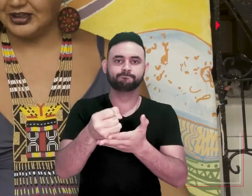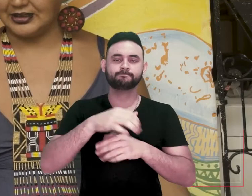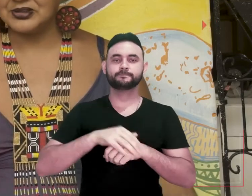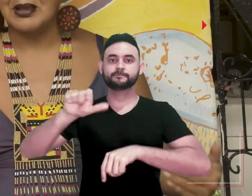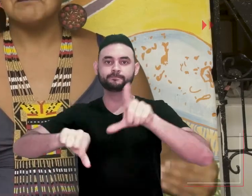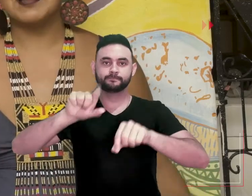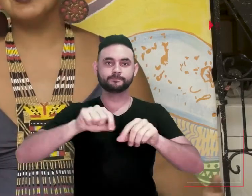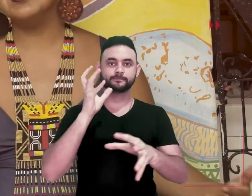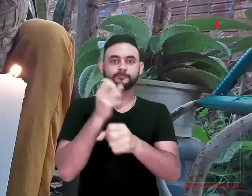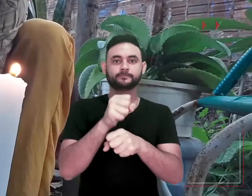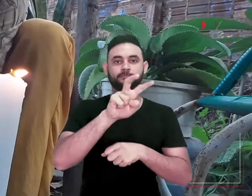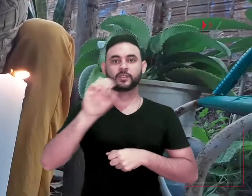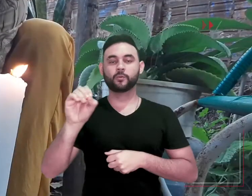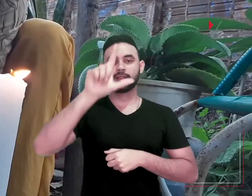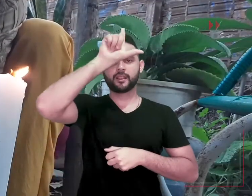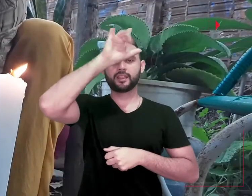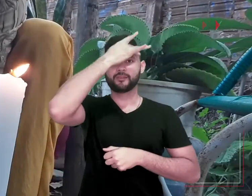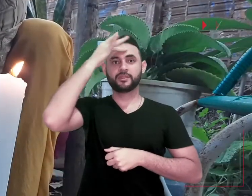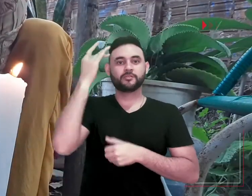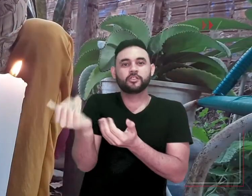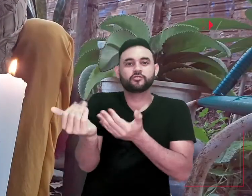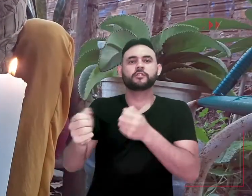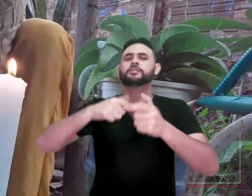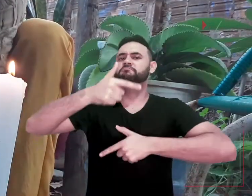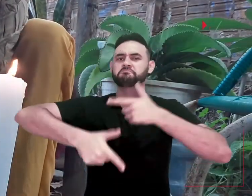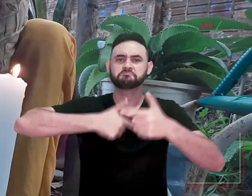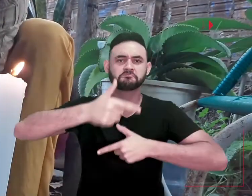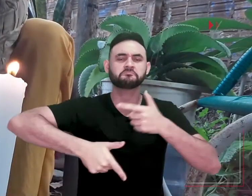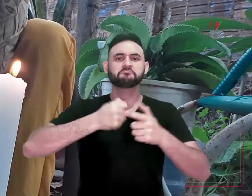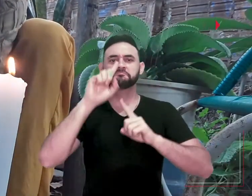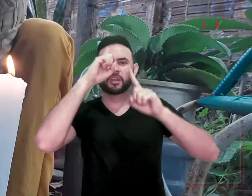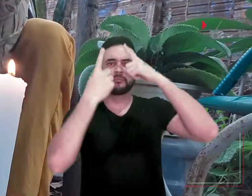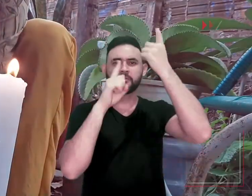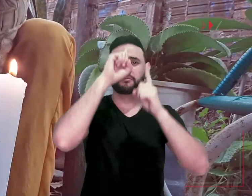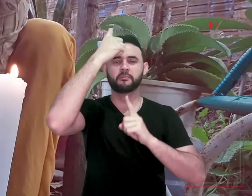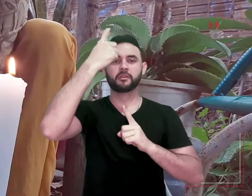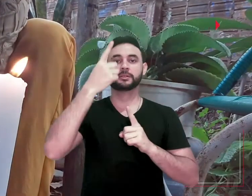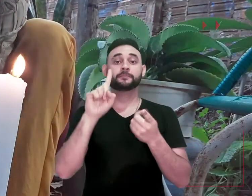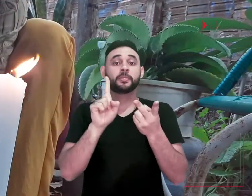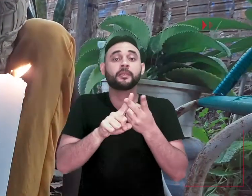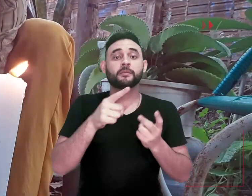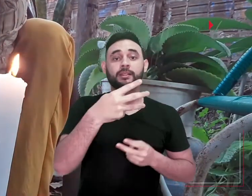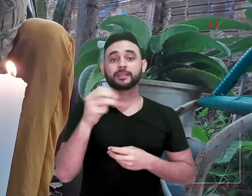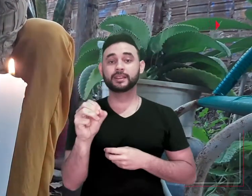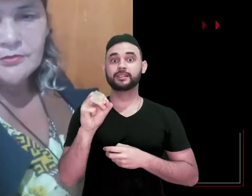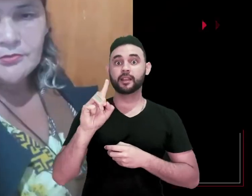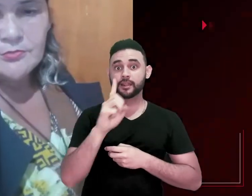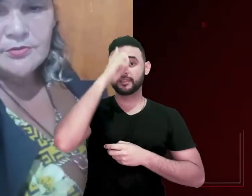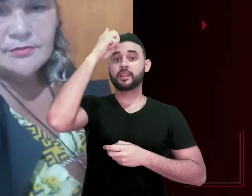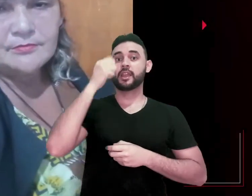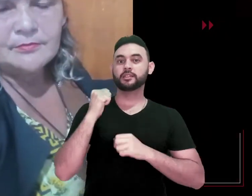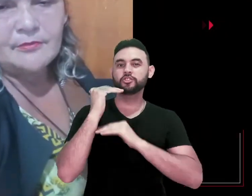selecionadas 50 lideranças juvenis para atuar como agentes criativas, bem como 30 iniciativas de desenvolvimento